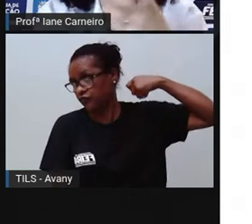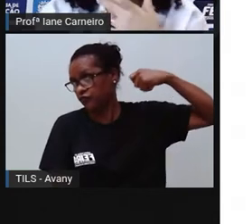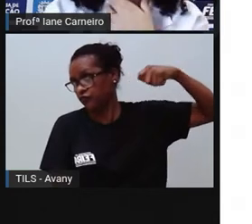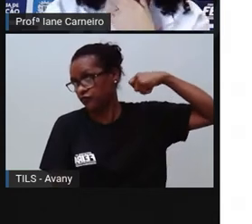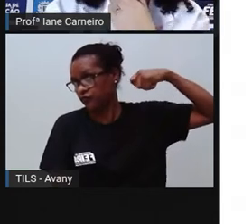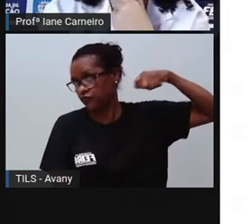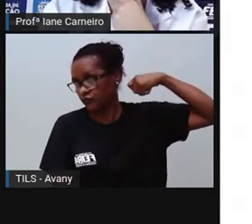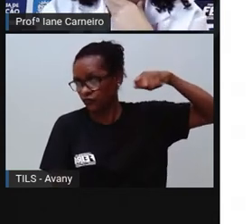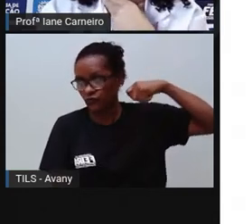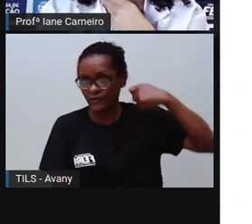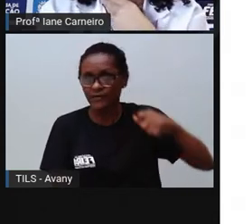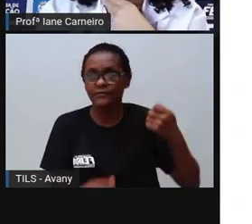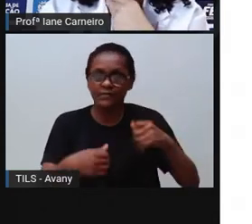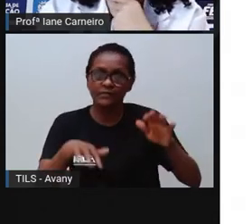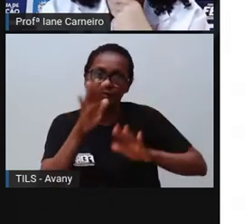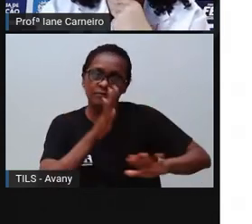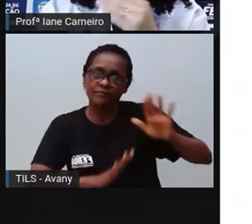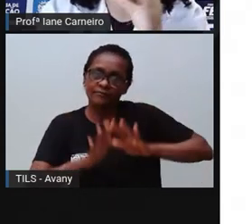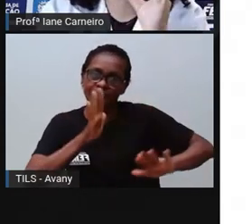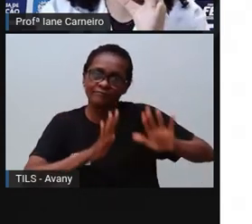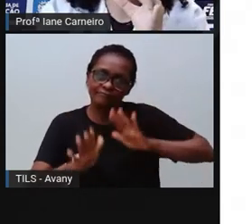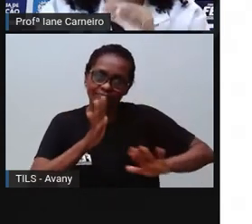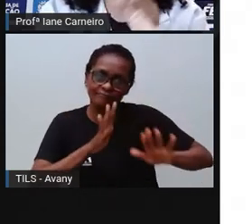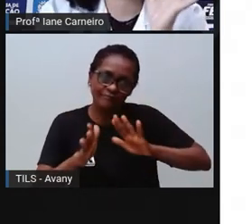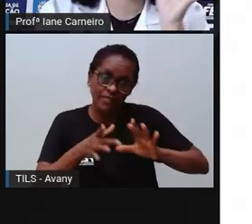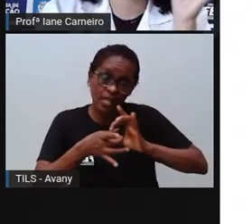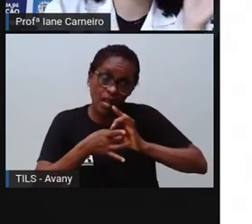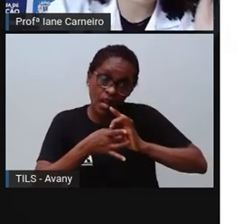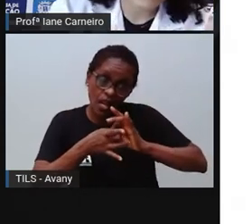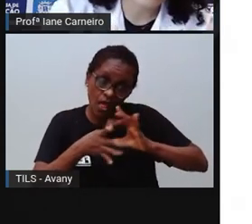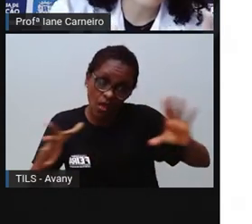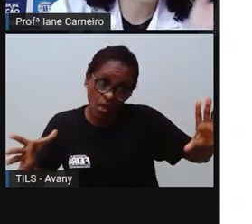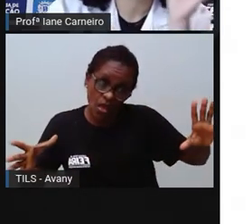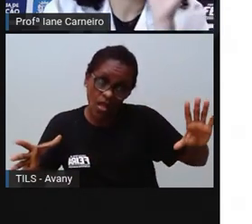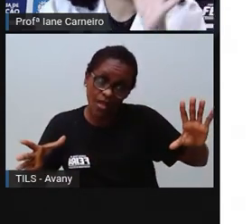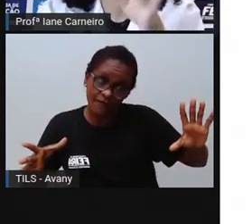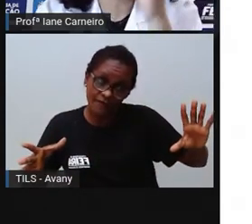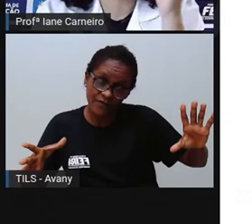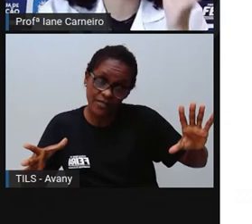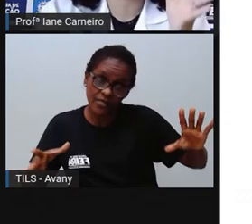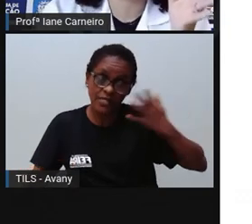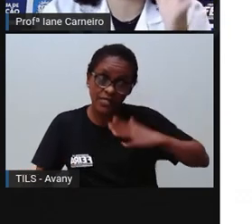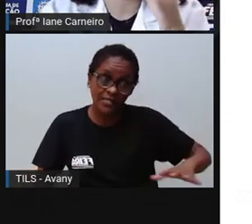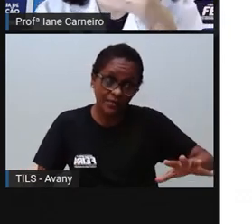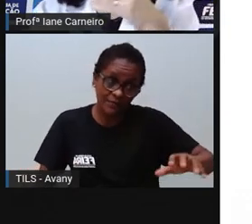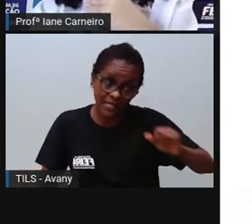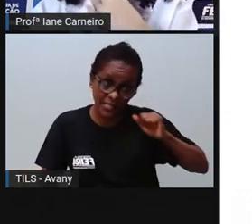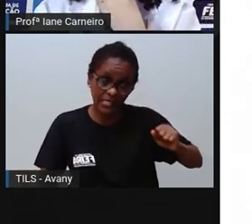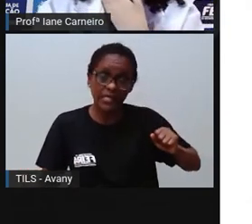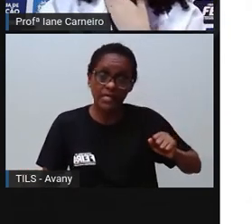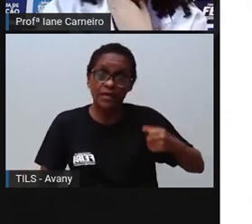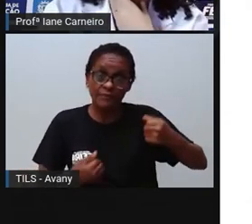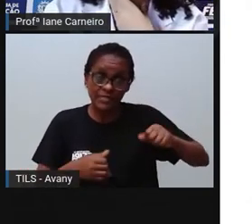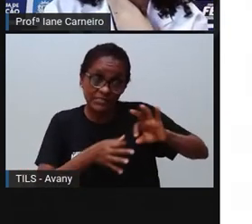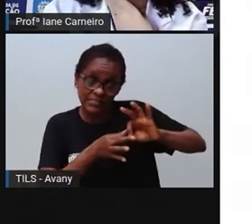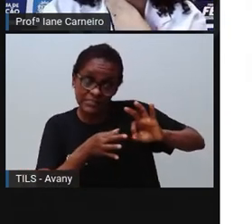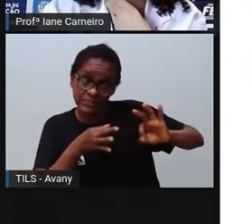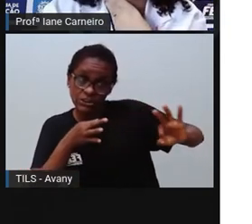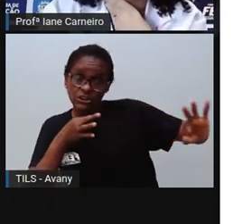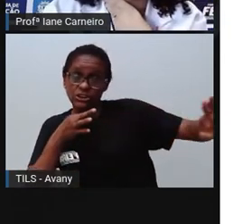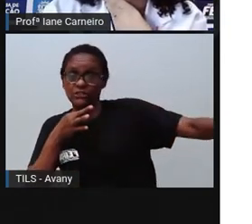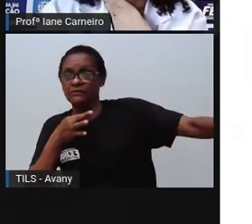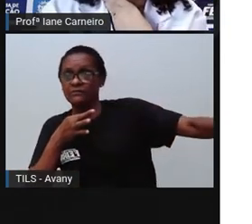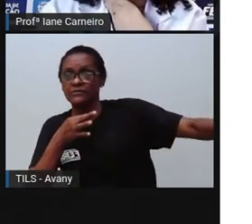zoadinha, né, eles devem ser mantidos, trancados, né, e longe do alcance das crianças. Então,